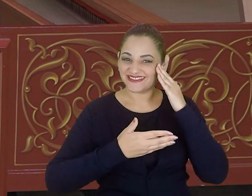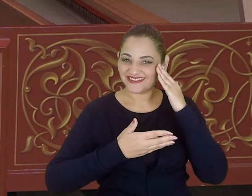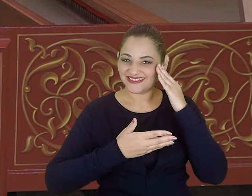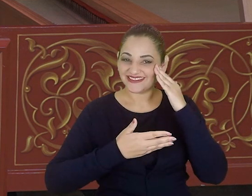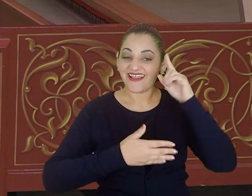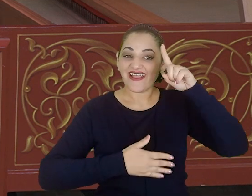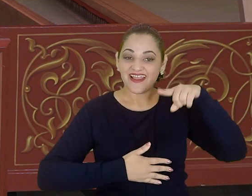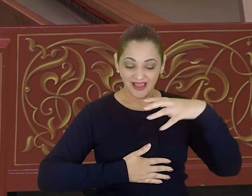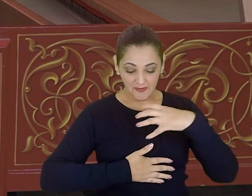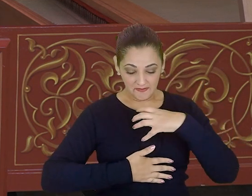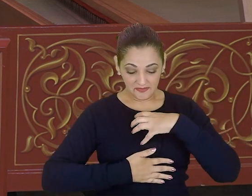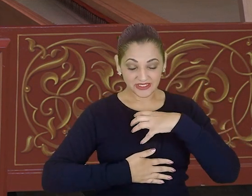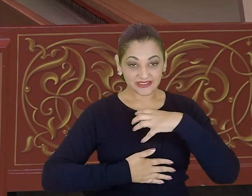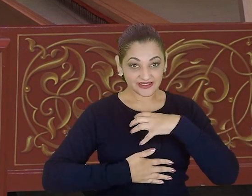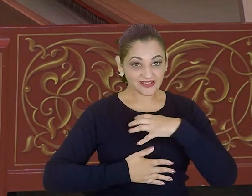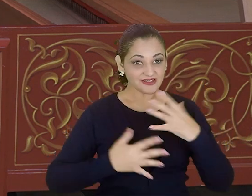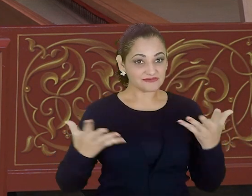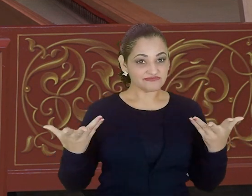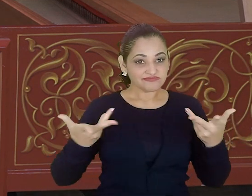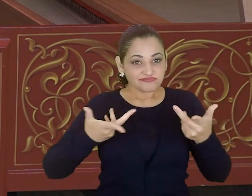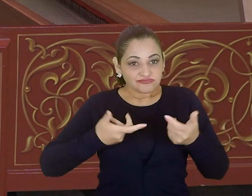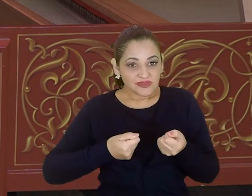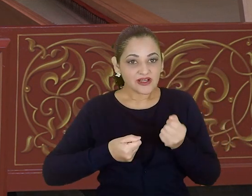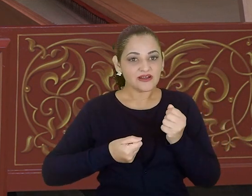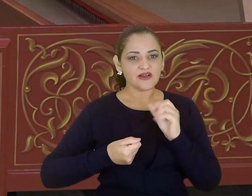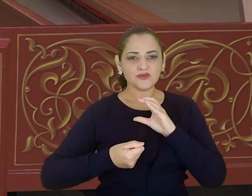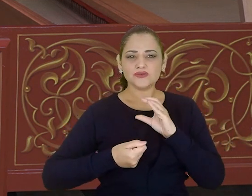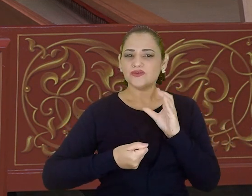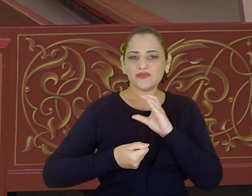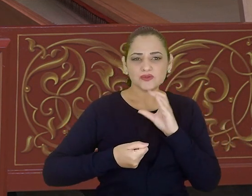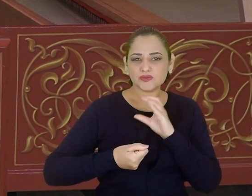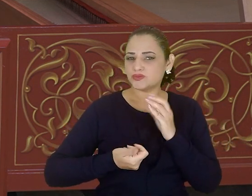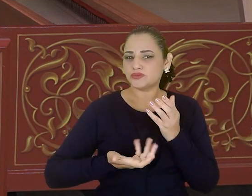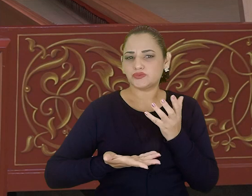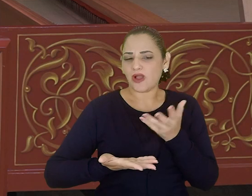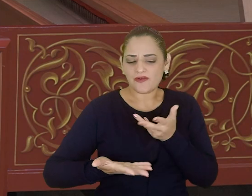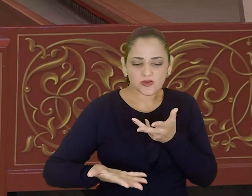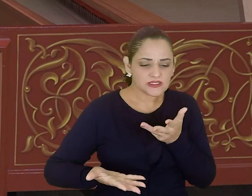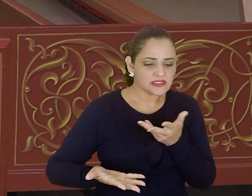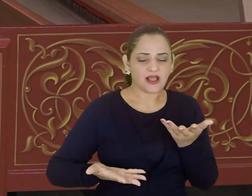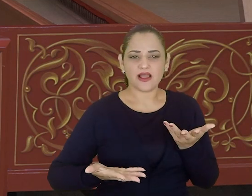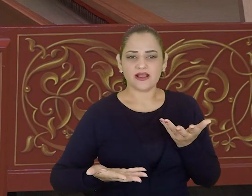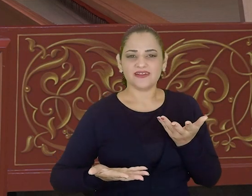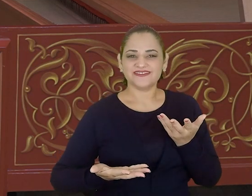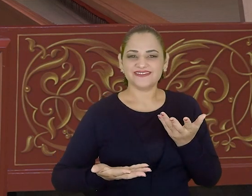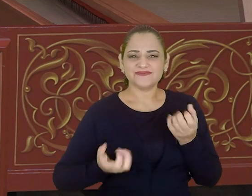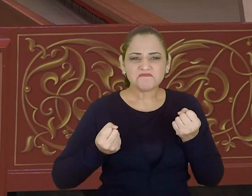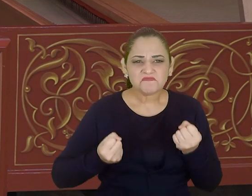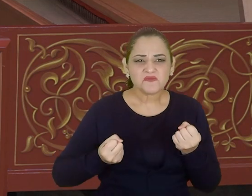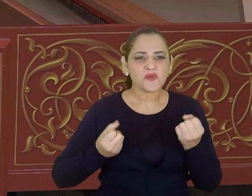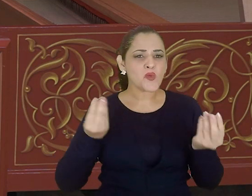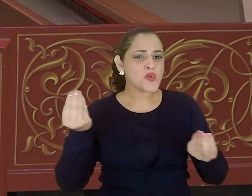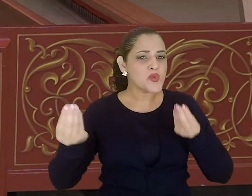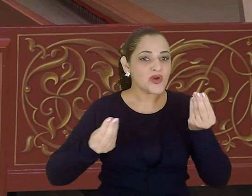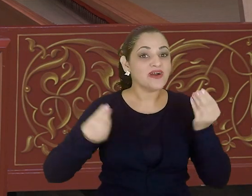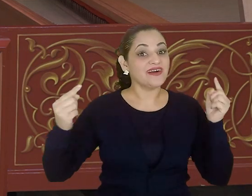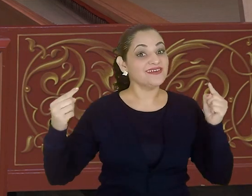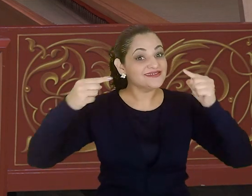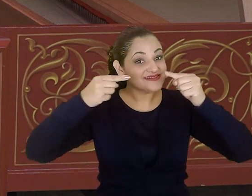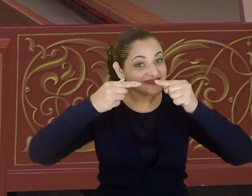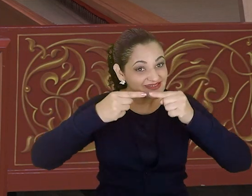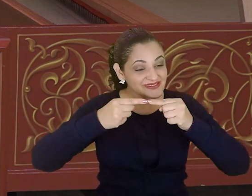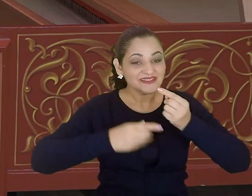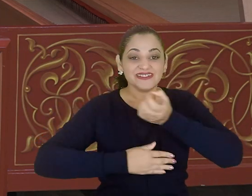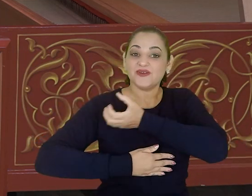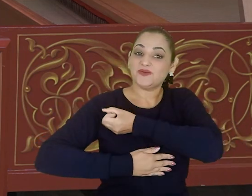querendo dizer. A maneira como a gente aborda a velocidade do acorde, a intensidade, tem